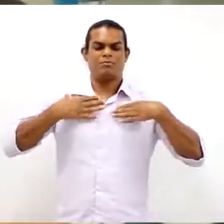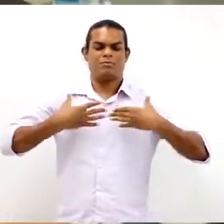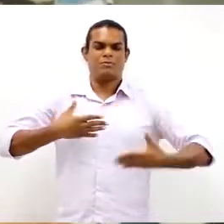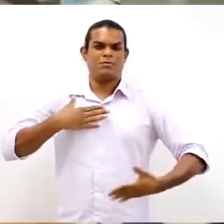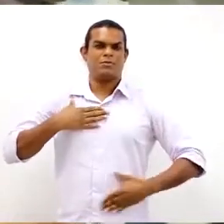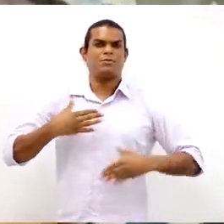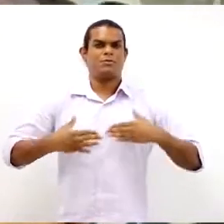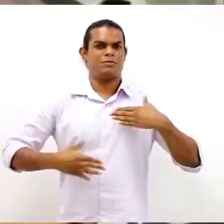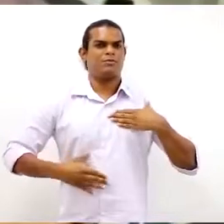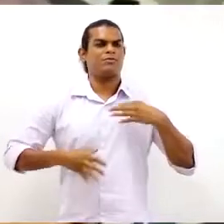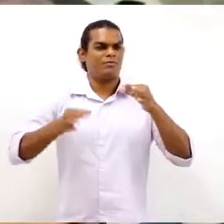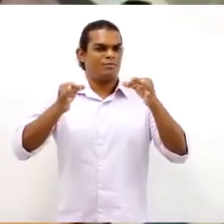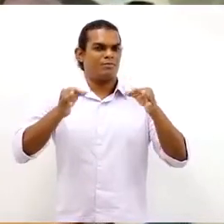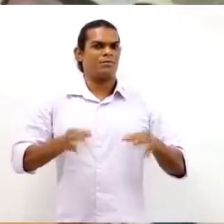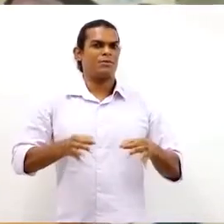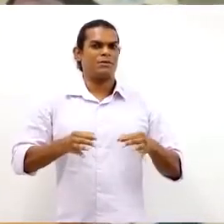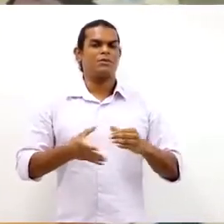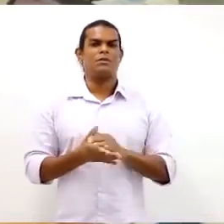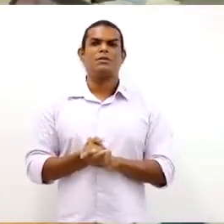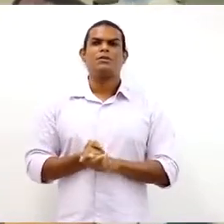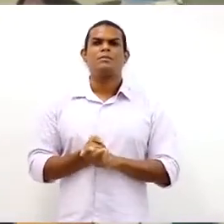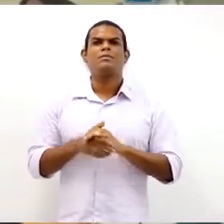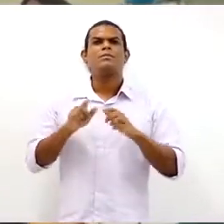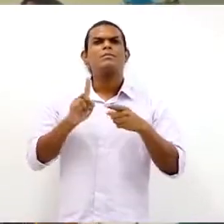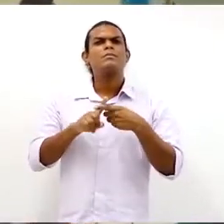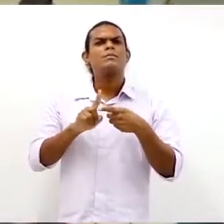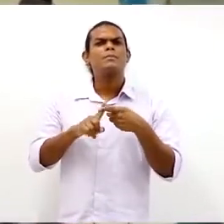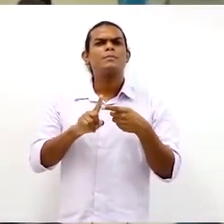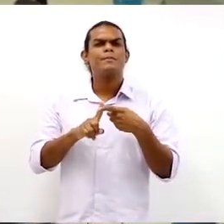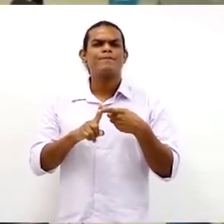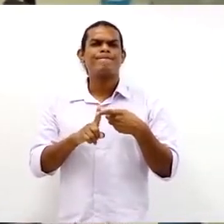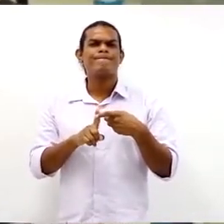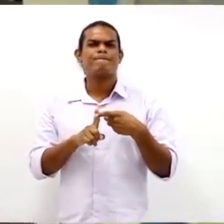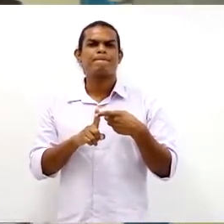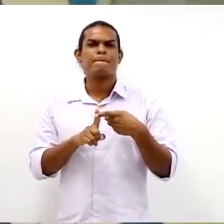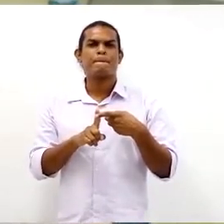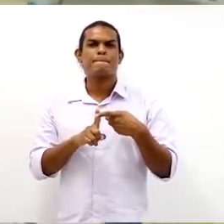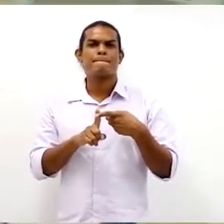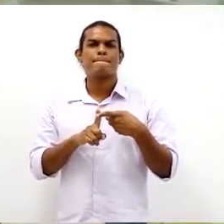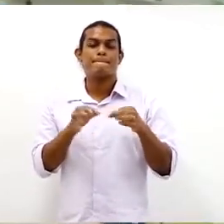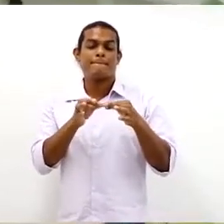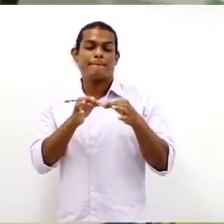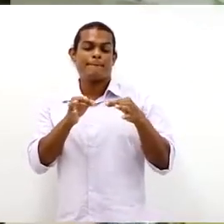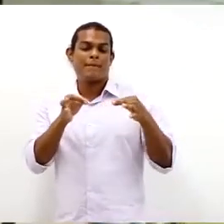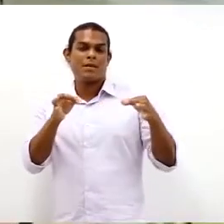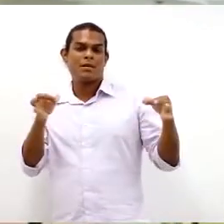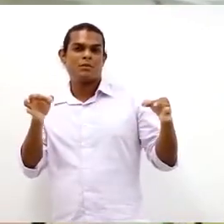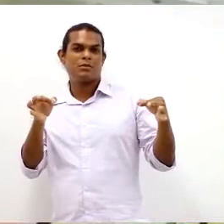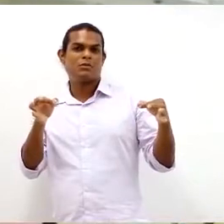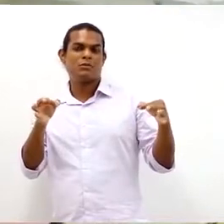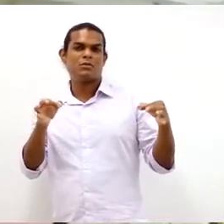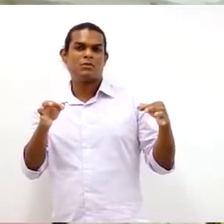aqui, outro fator que nós notamos aqui, ergonômico, é a distância entre o ponto de visada dela e o seu